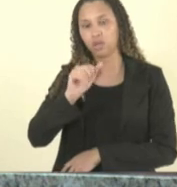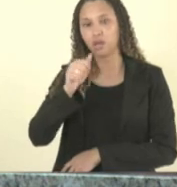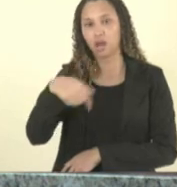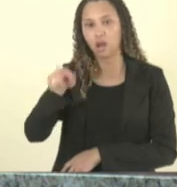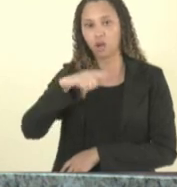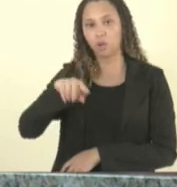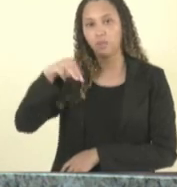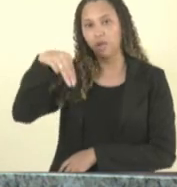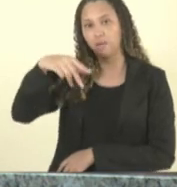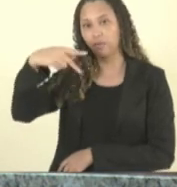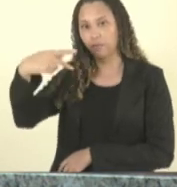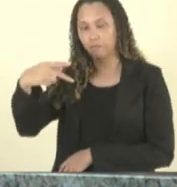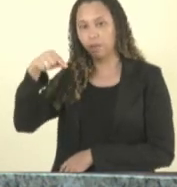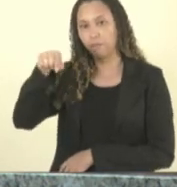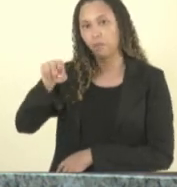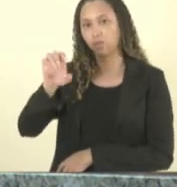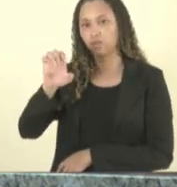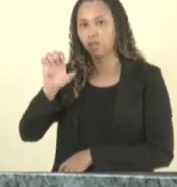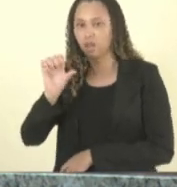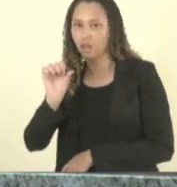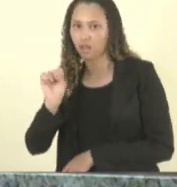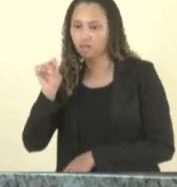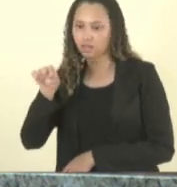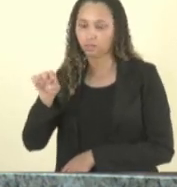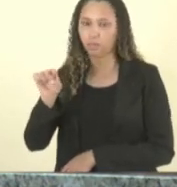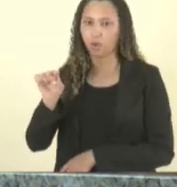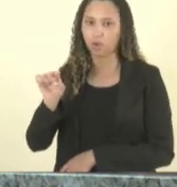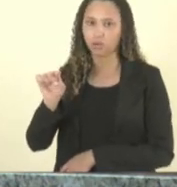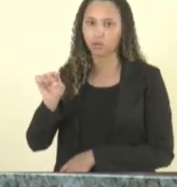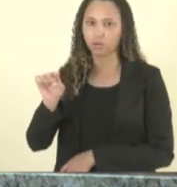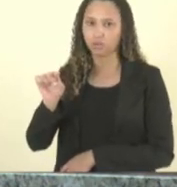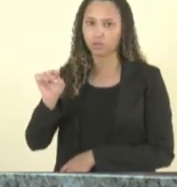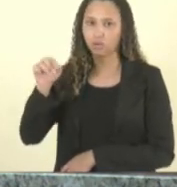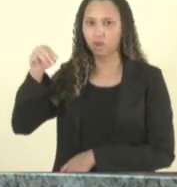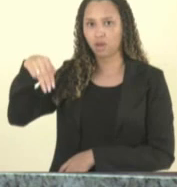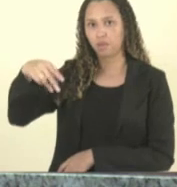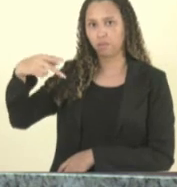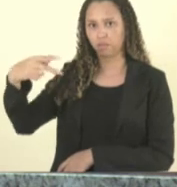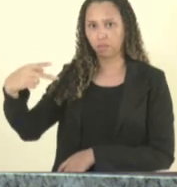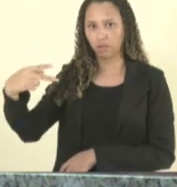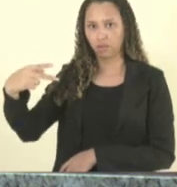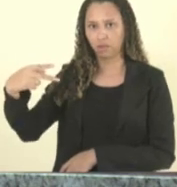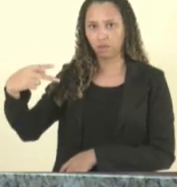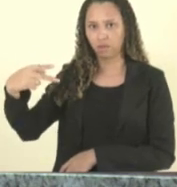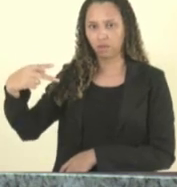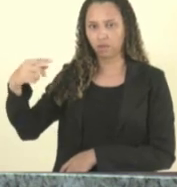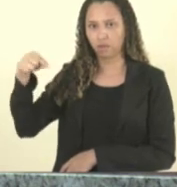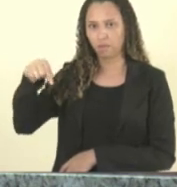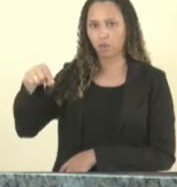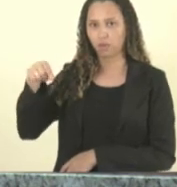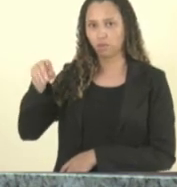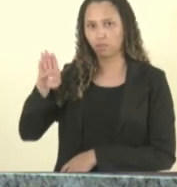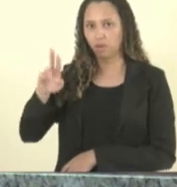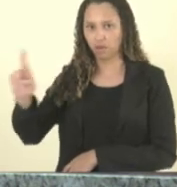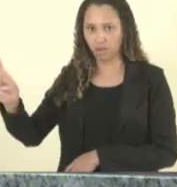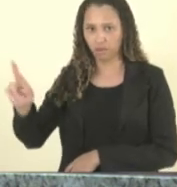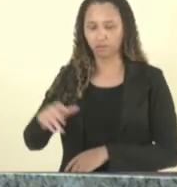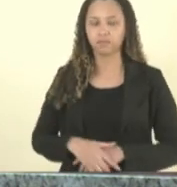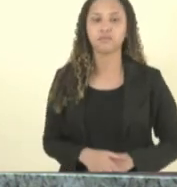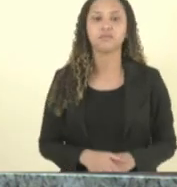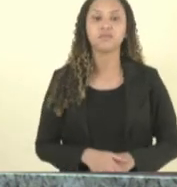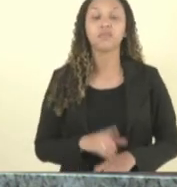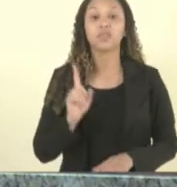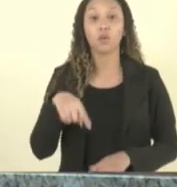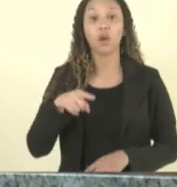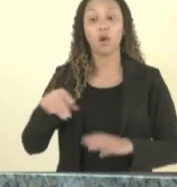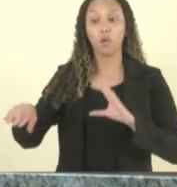ministério público espírito santo ponto mp ministério ponto br é um e